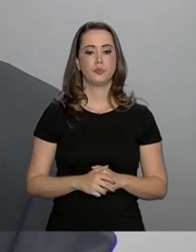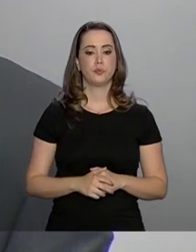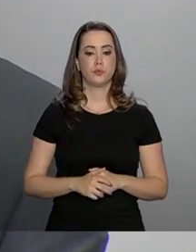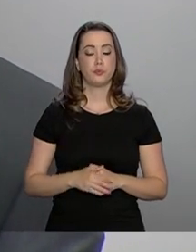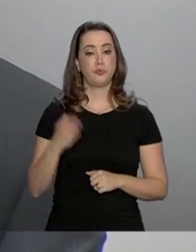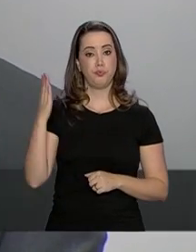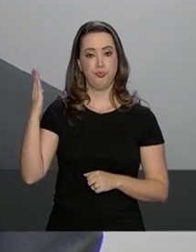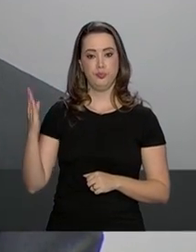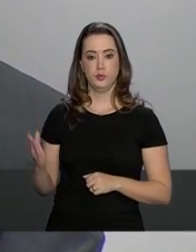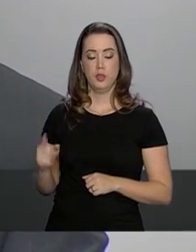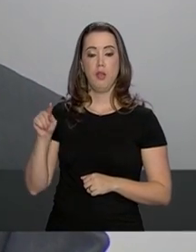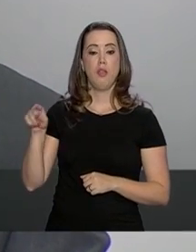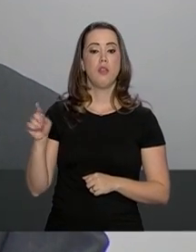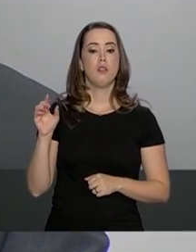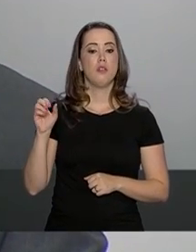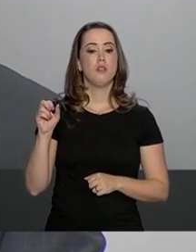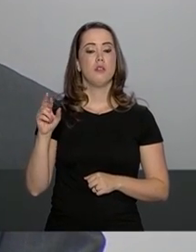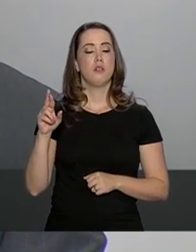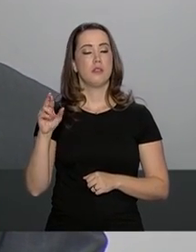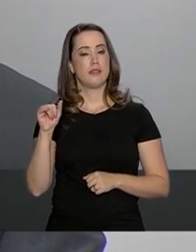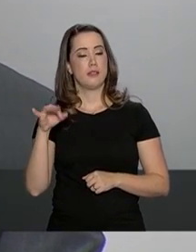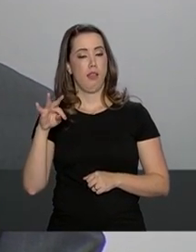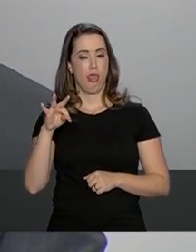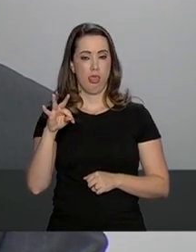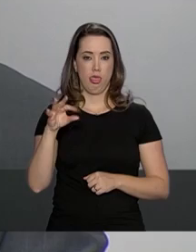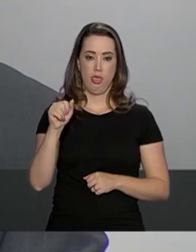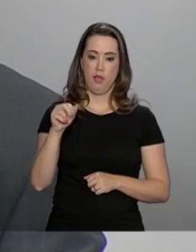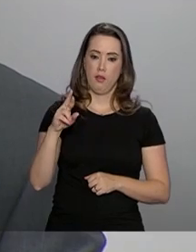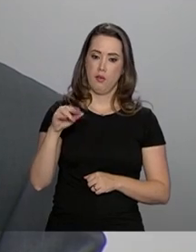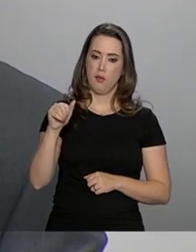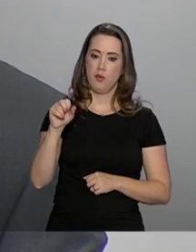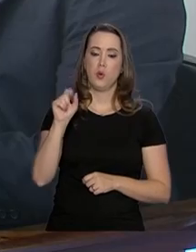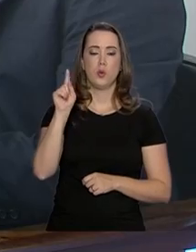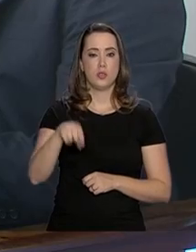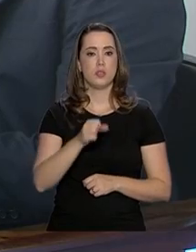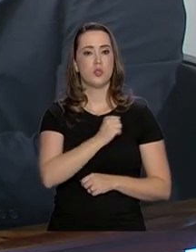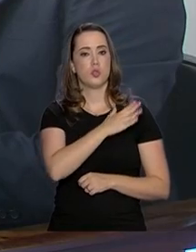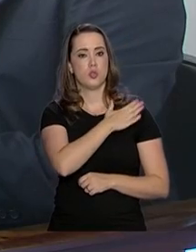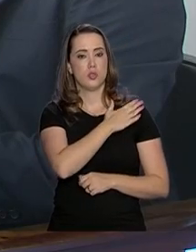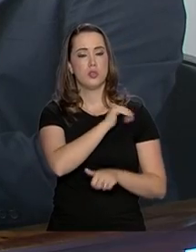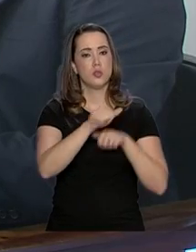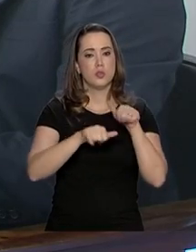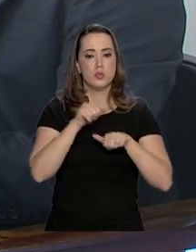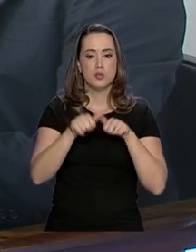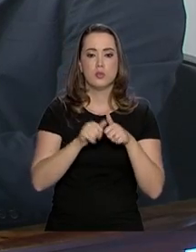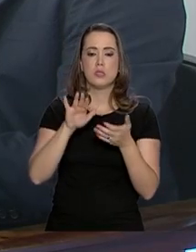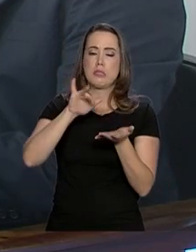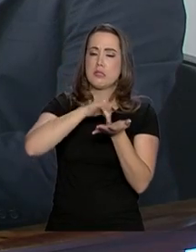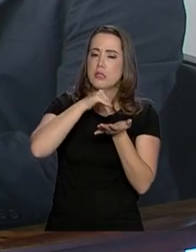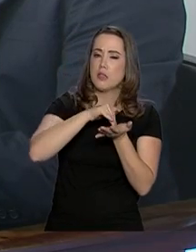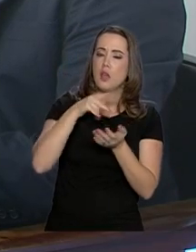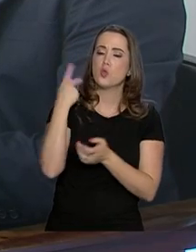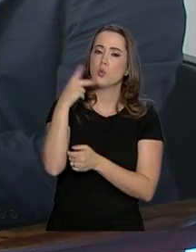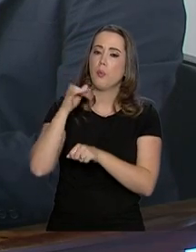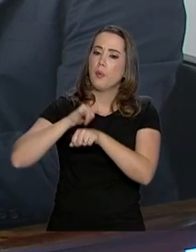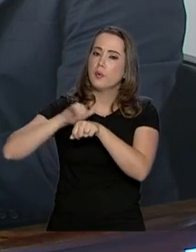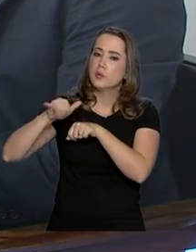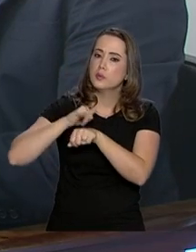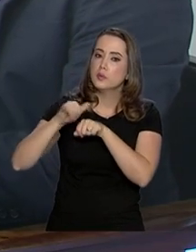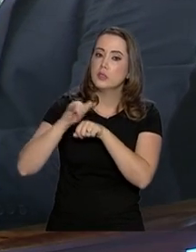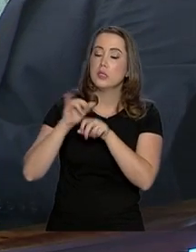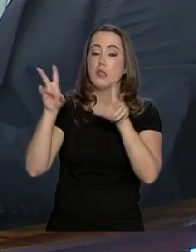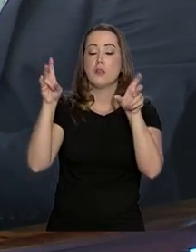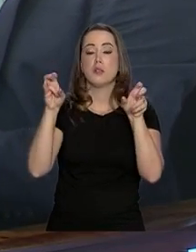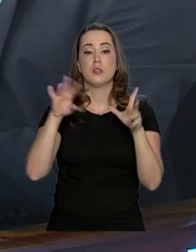Mainardi Marques de Santa Rosa é general de exército reformado. Foi secretário de Política, Estratégia e